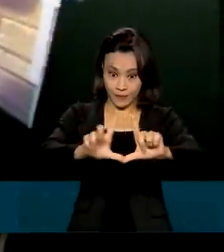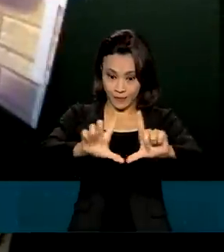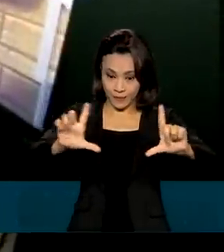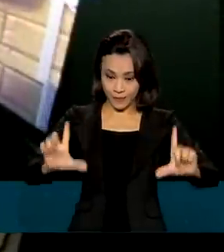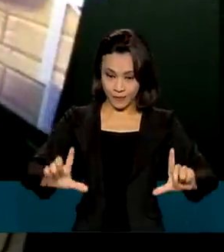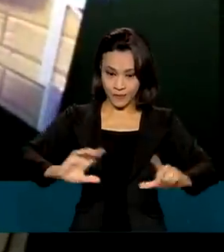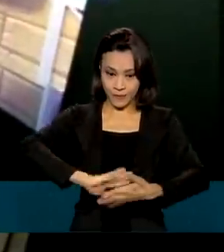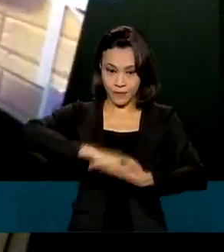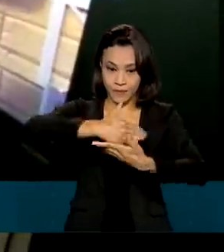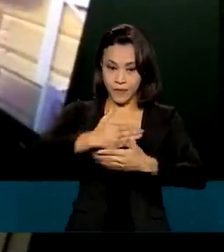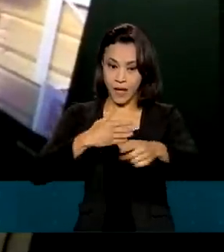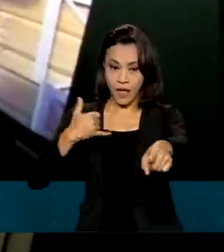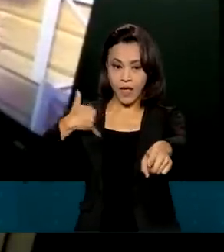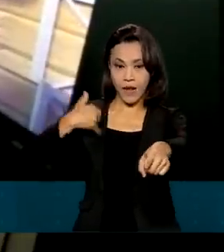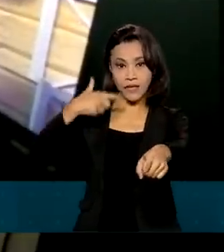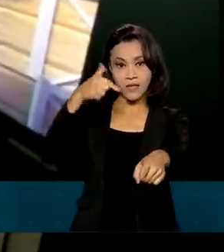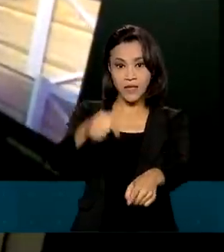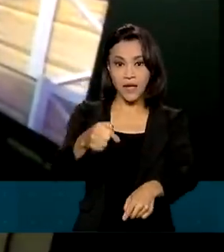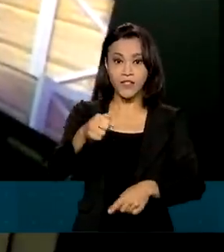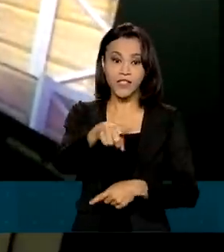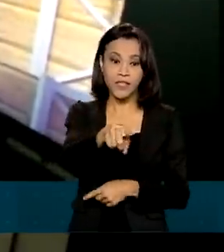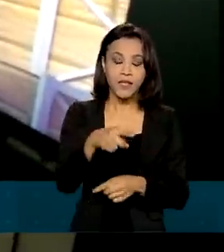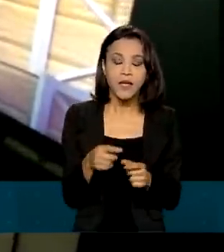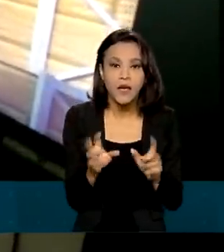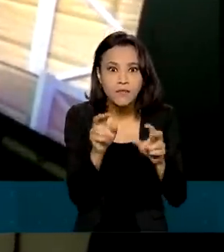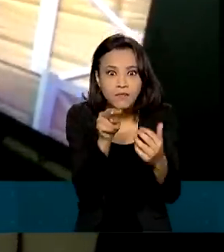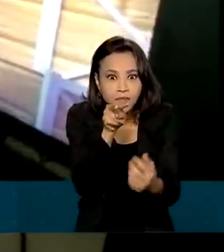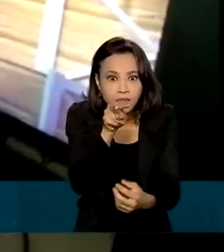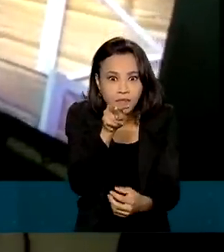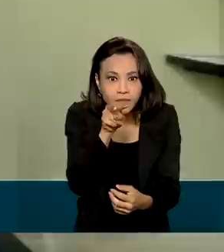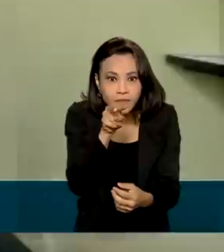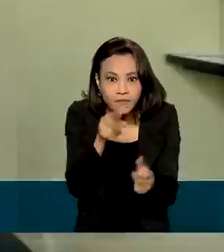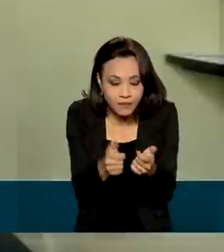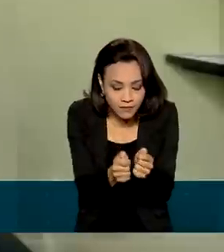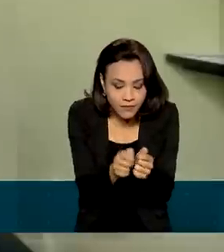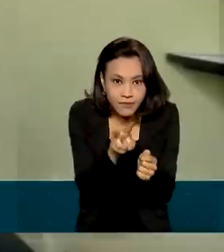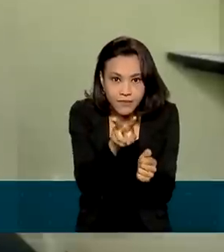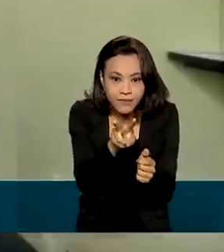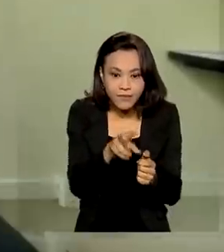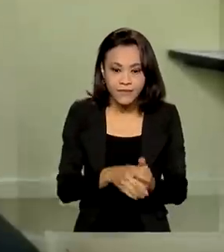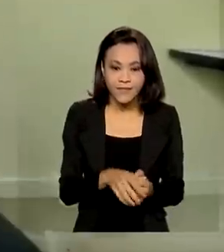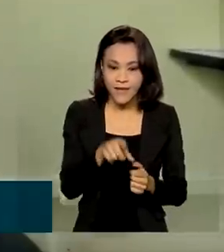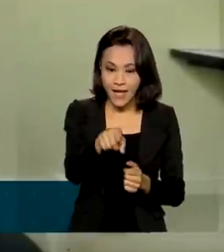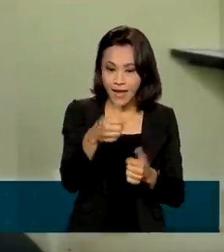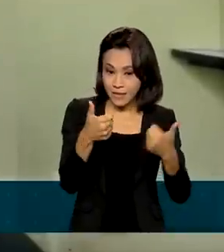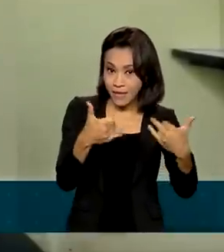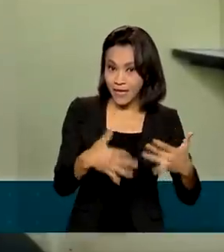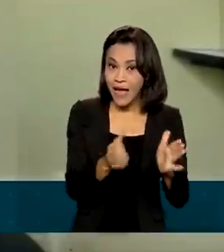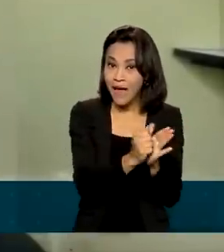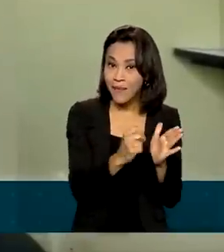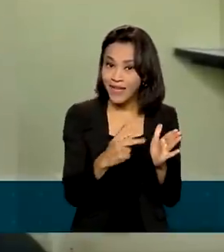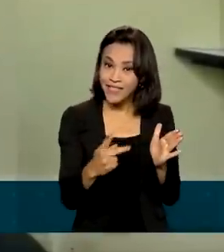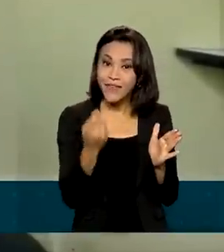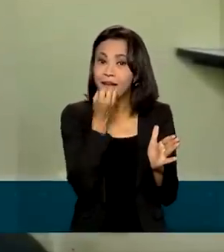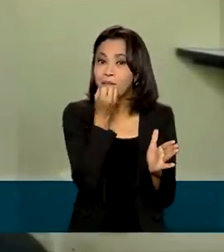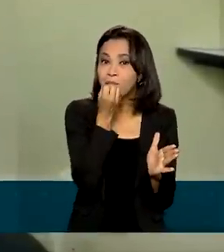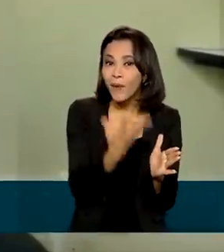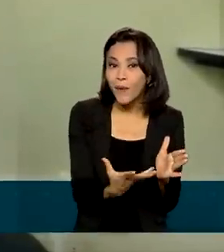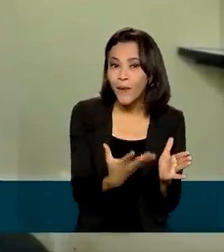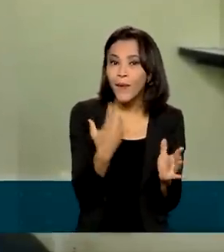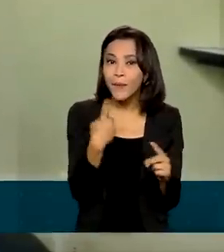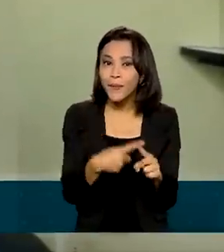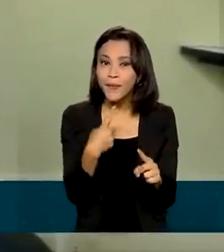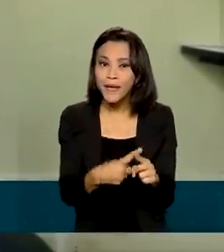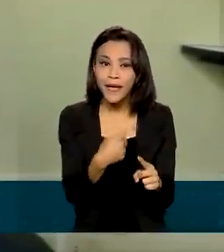tem 7 anos e mal consegue desgrudar o olho da tela. O Grafogame é bom porque a gente sempre aprende mais